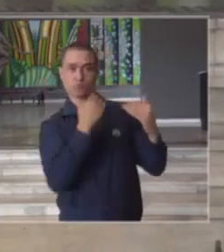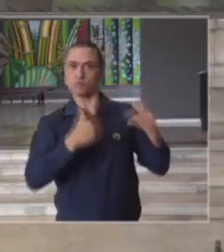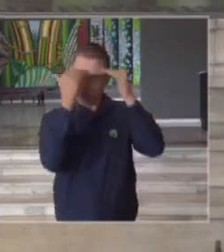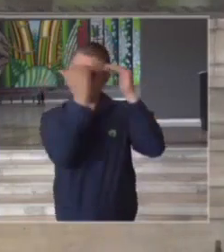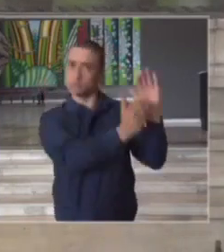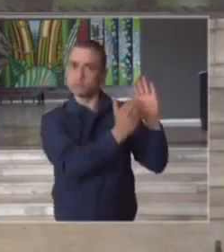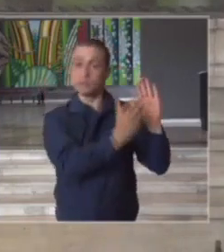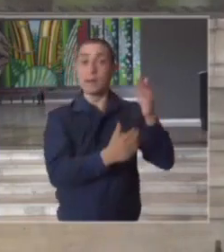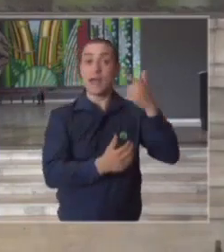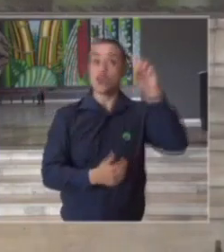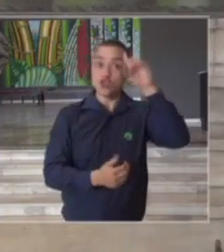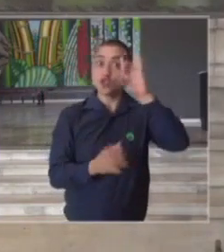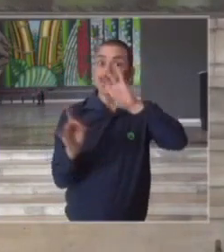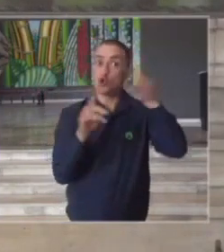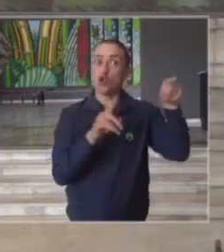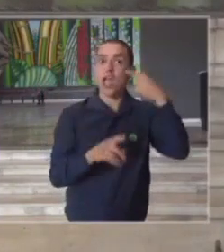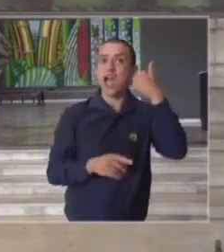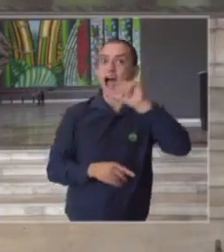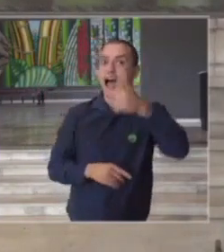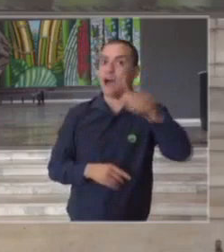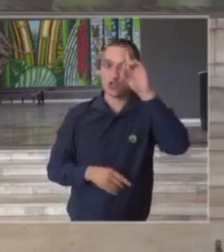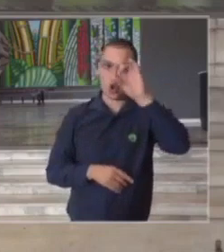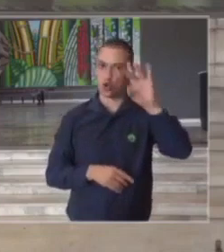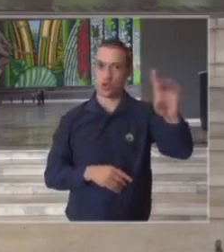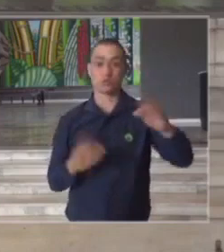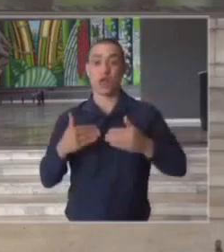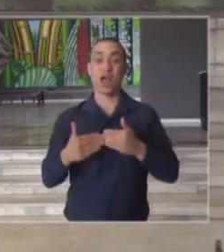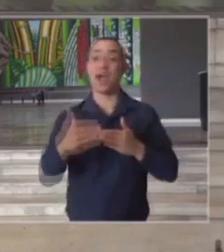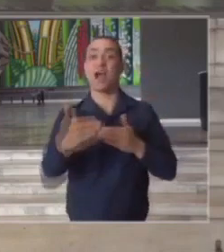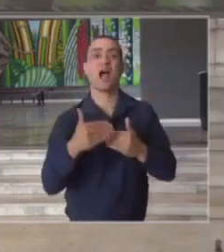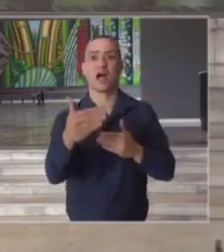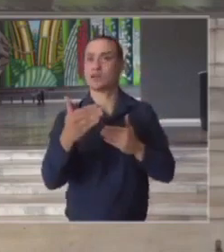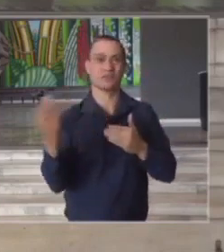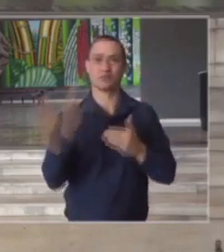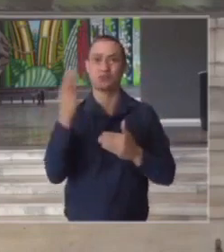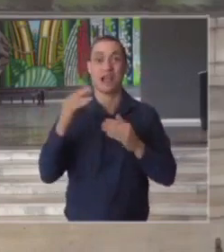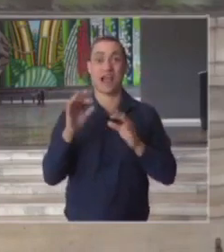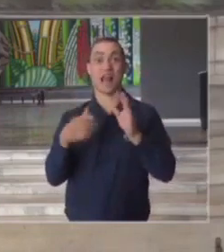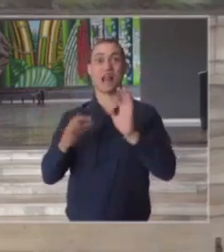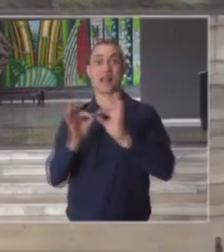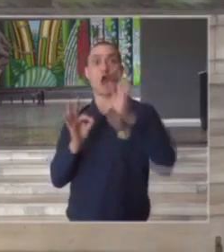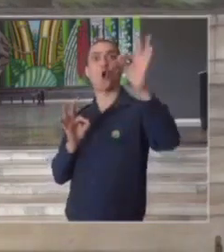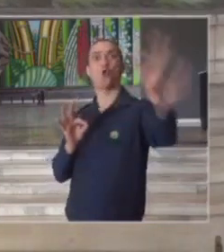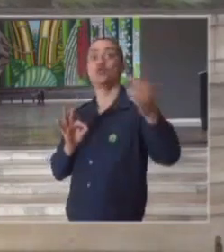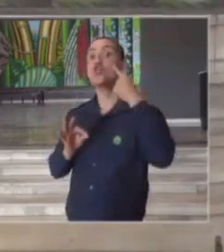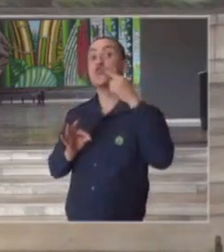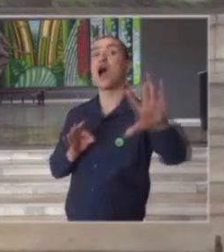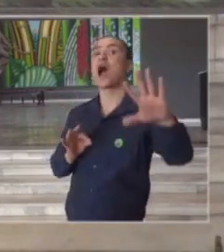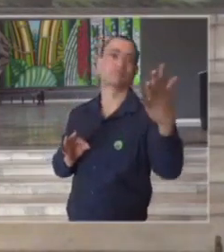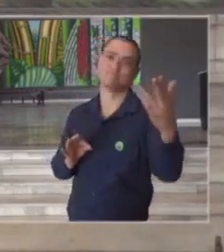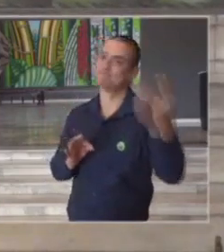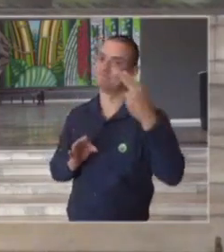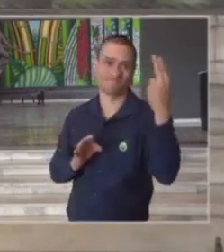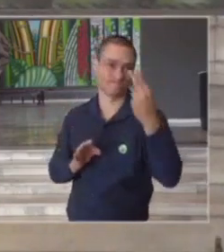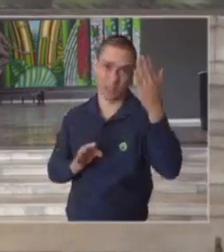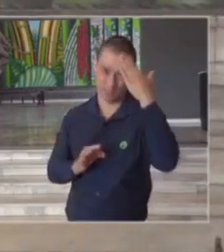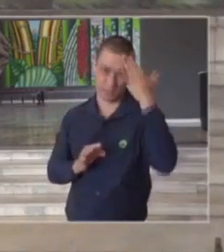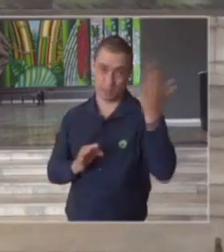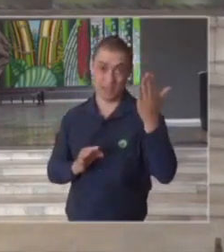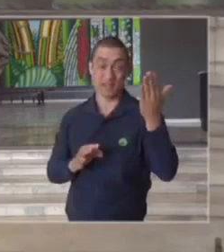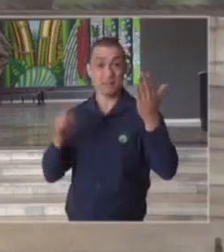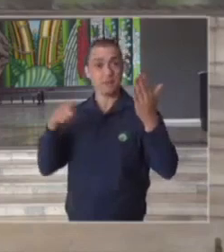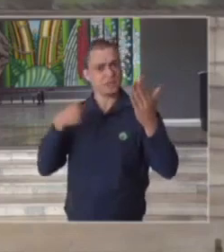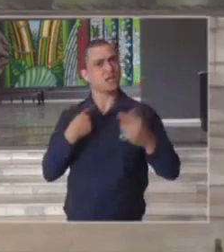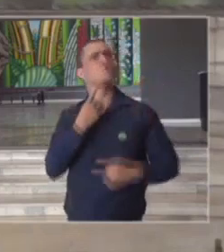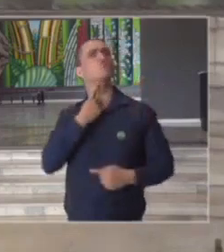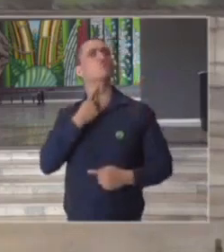a avaliação é feita dia a dia não há essa previsibilidade com tamanha antecedência para a localização assim